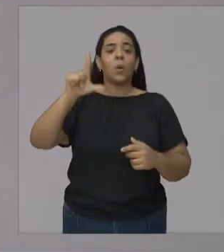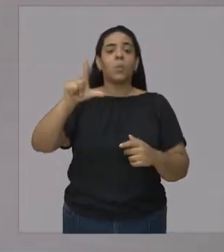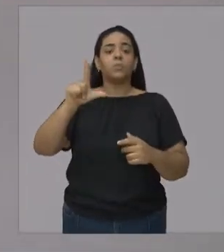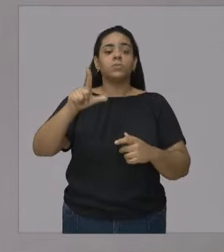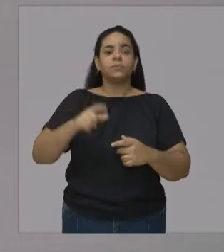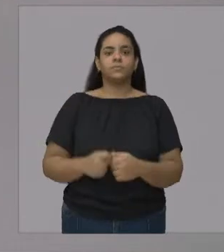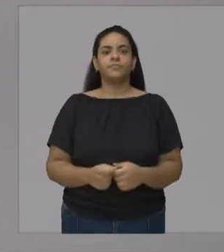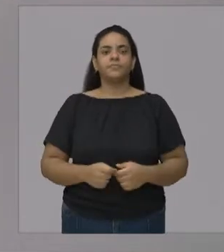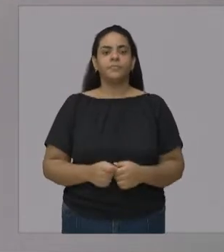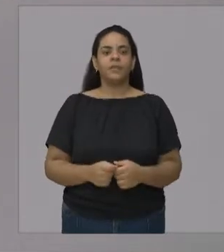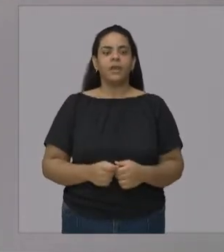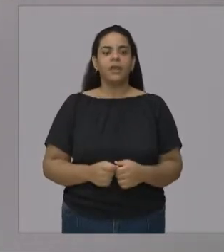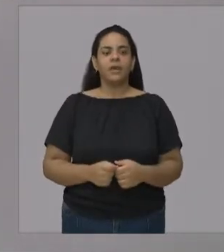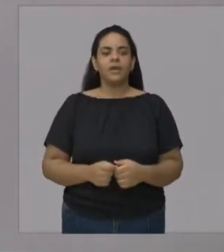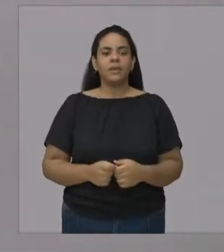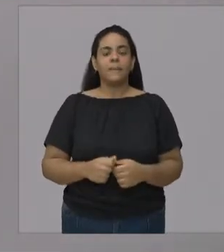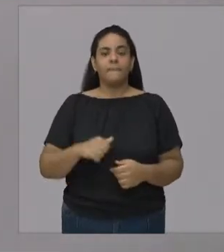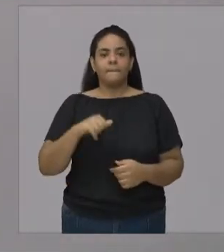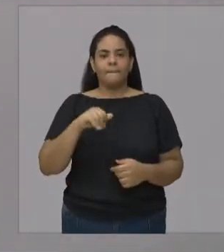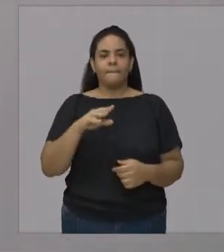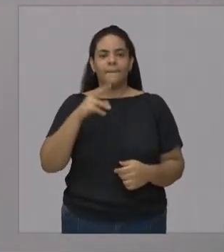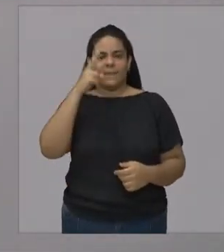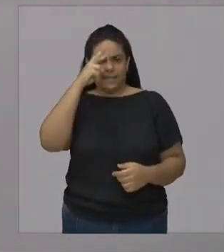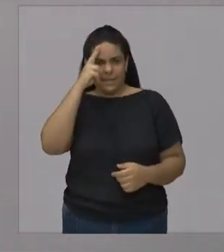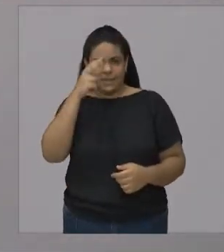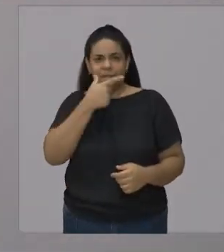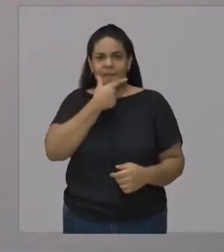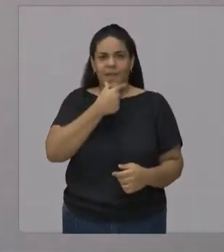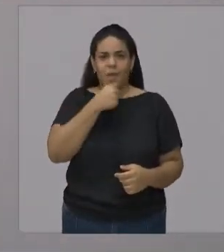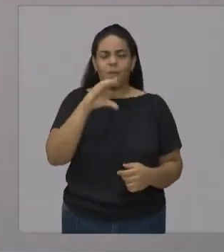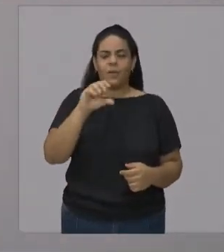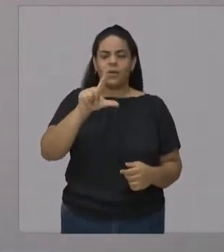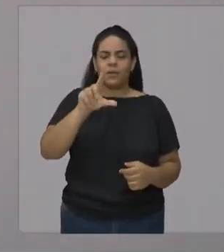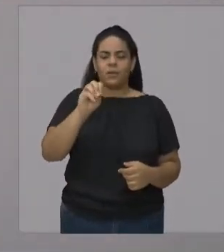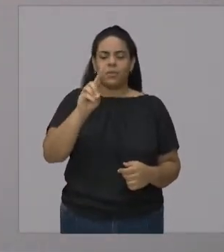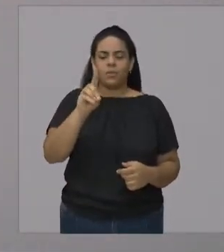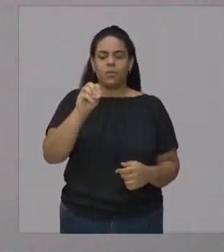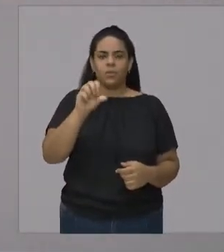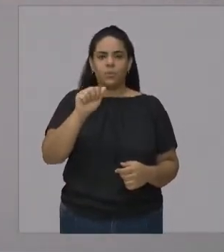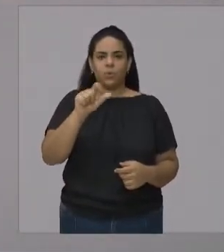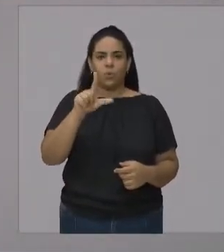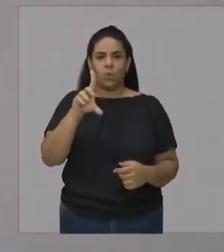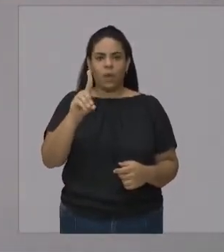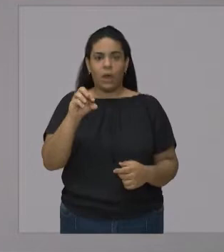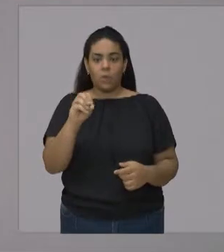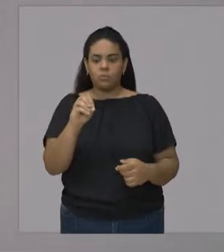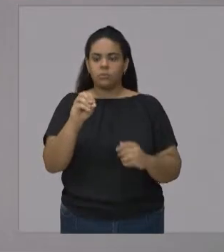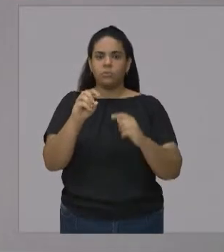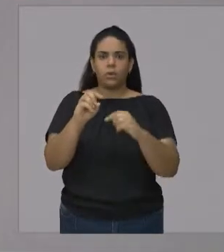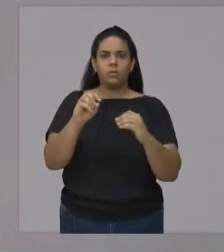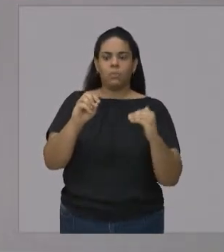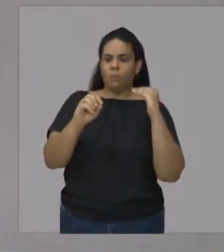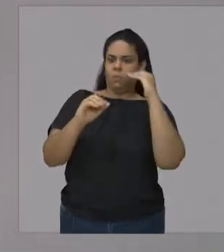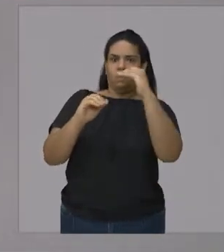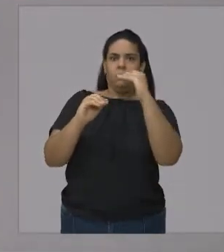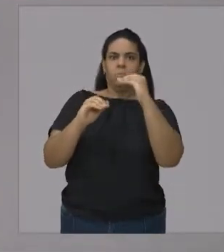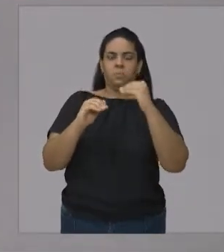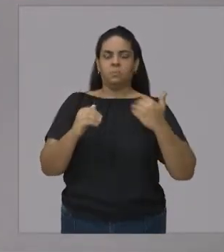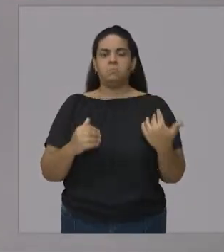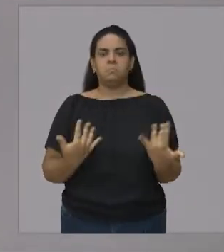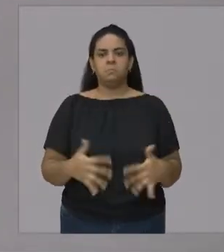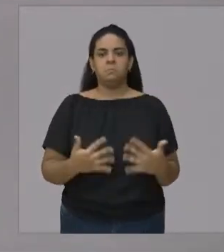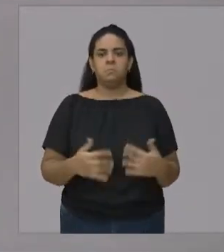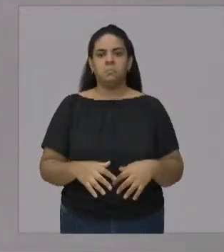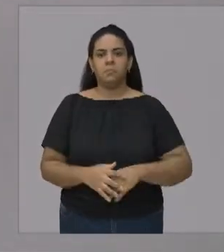nadador Cordoal do Silva Seu ídolo Que havia conquistado 7 medalhas 6 de ouro e 1 de prata Nos jogos